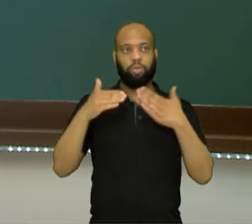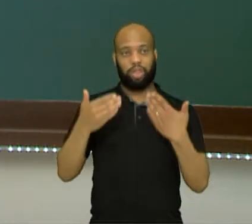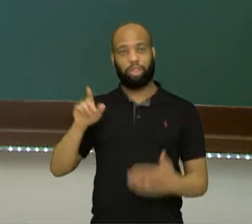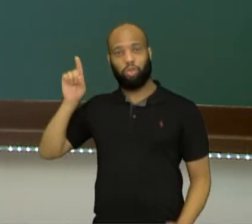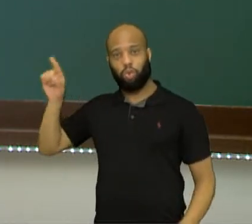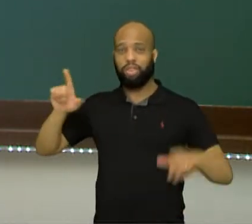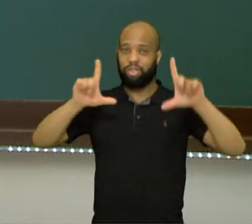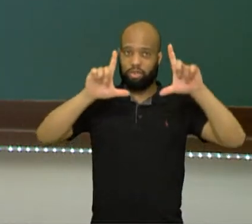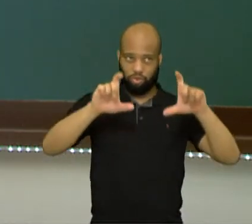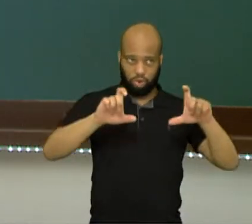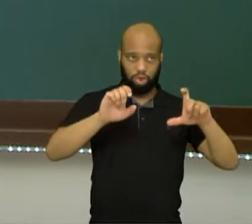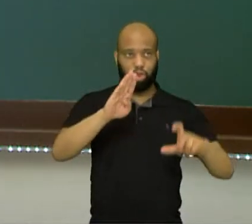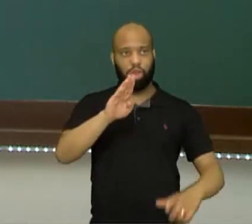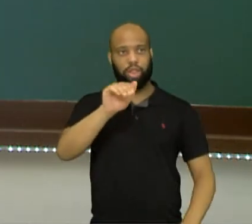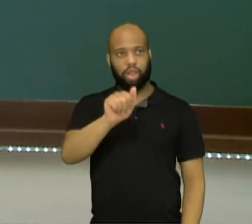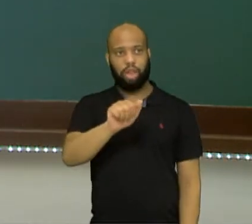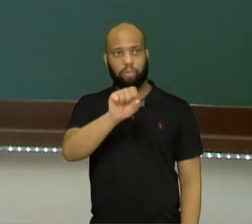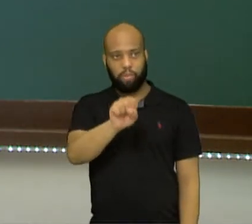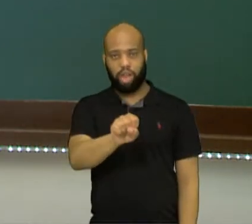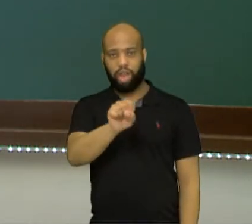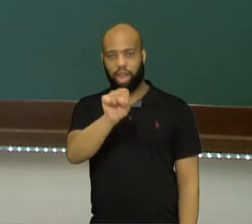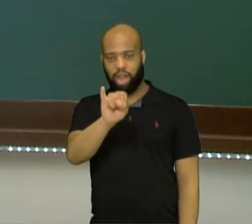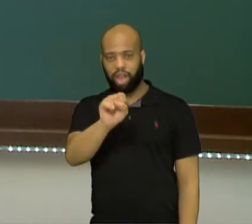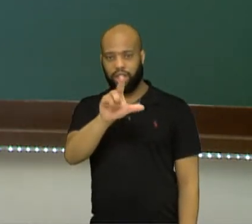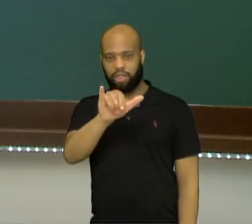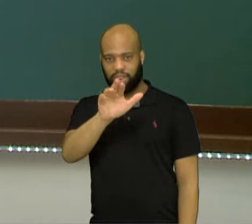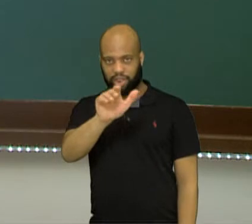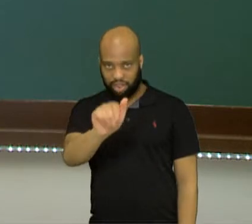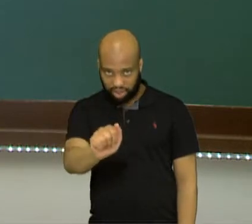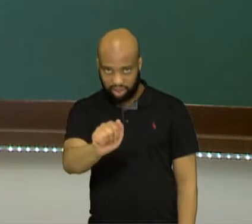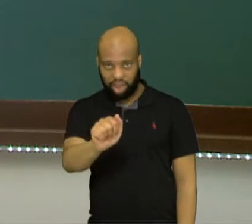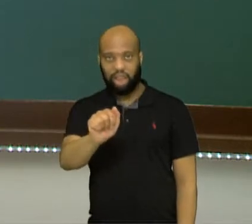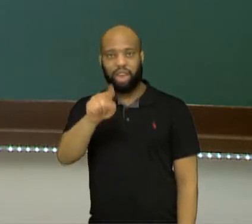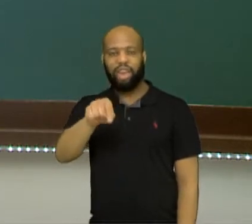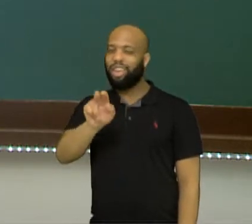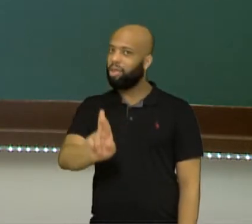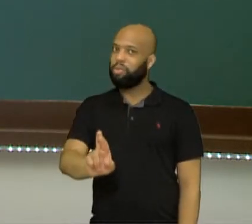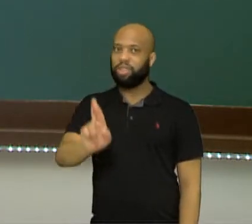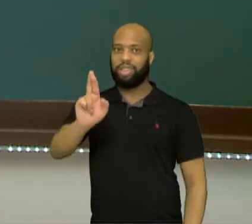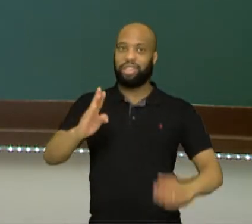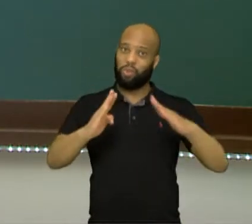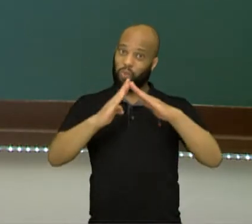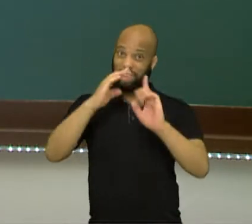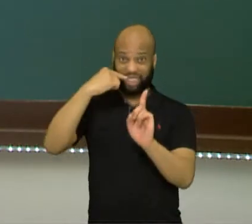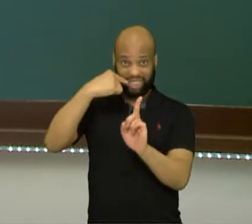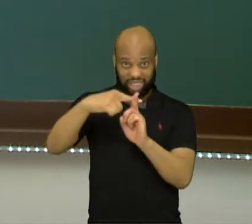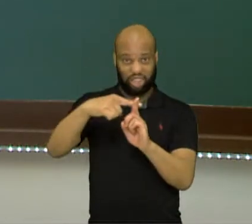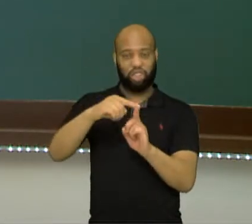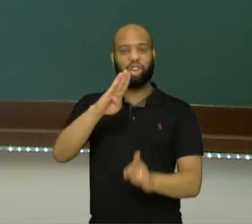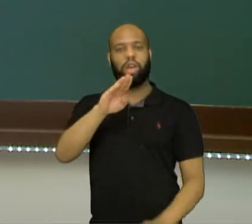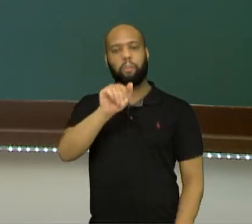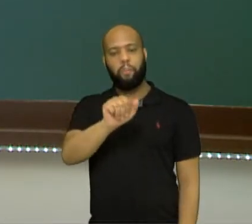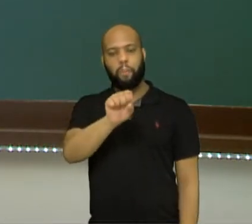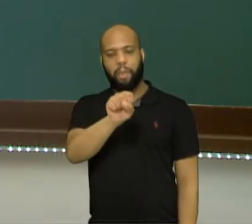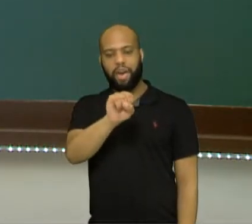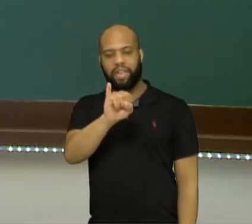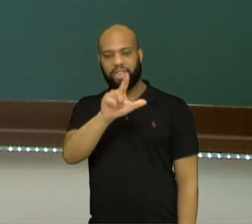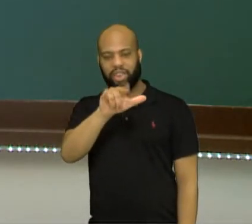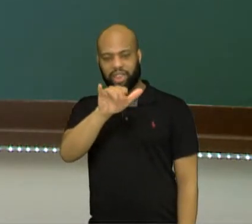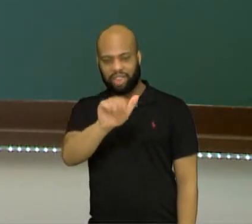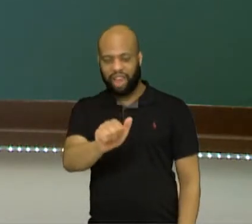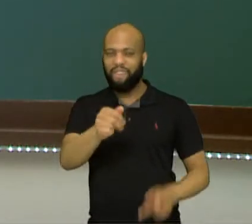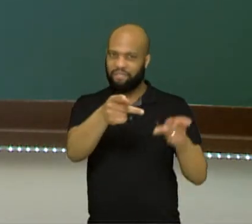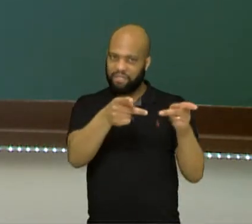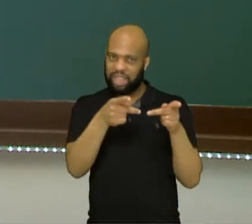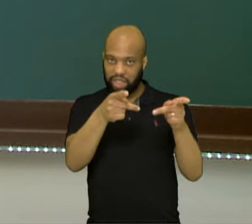Europa e vai ser trazido para nós, né? E aqui a gente tem uma das igrejas mais visitadas do Brasil atualmente,